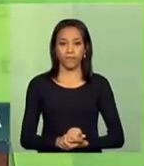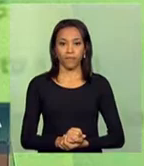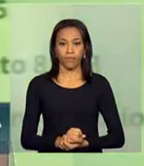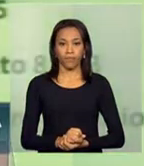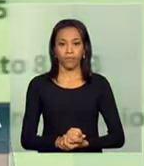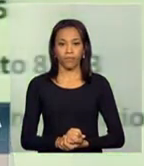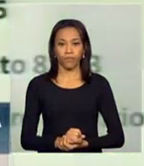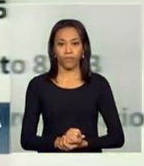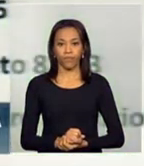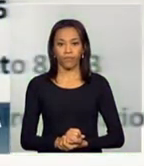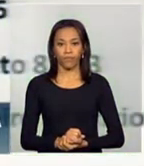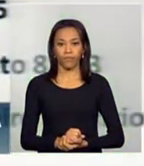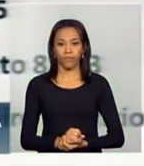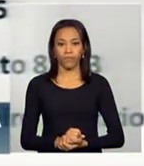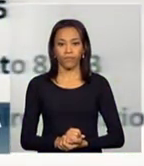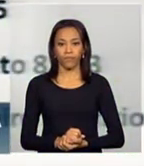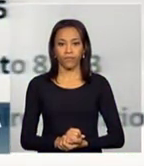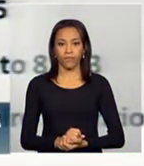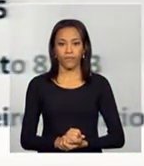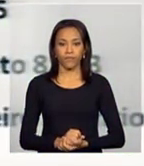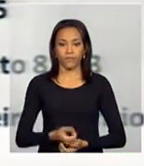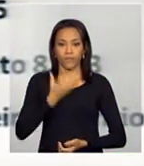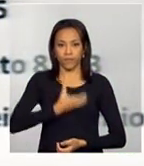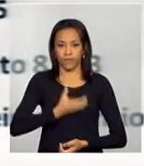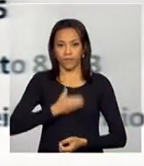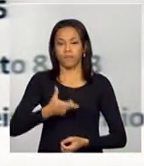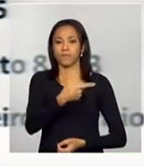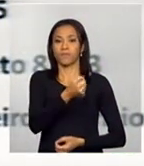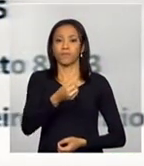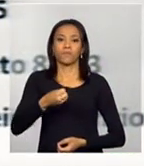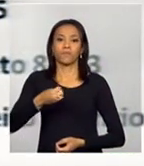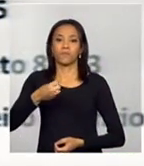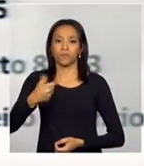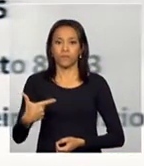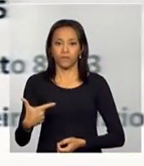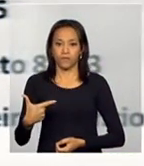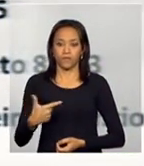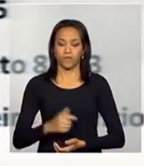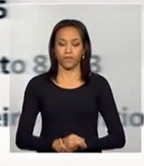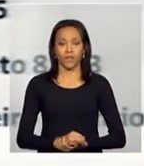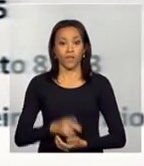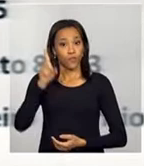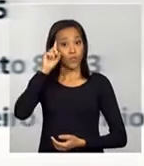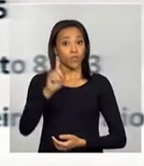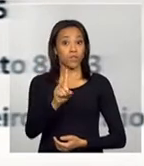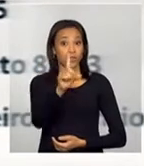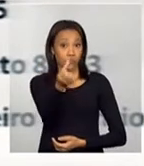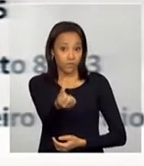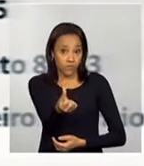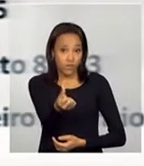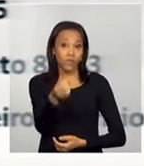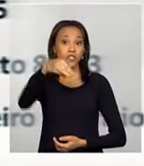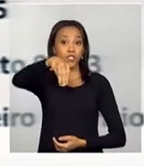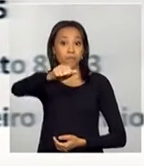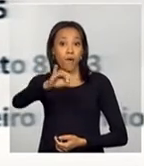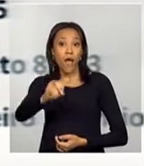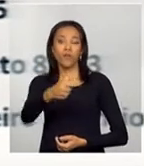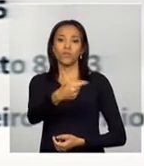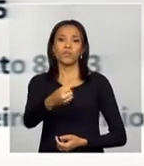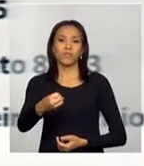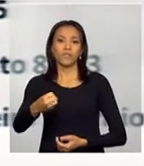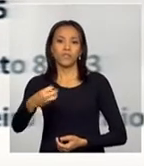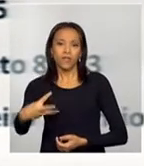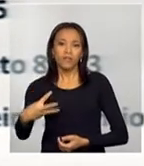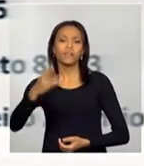6 de dezembro de 2012. No dia 16 de maio de 2013, a